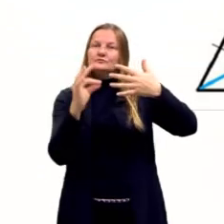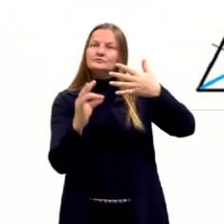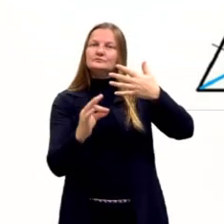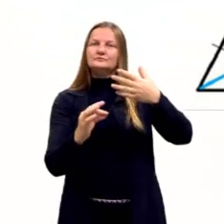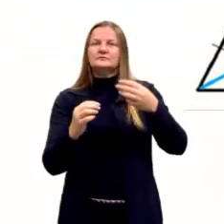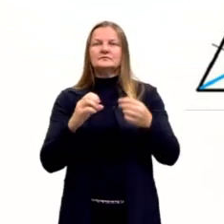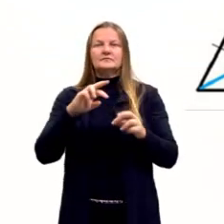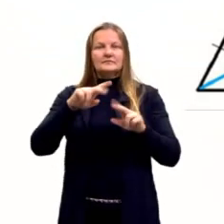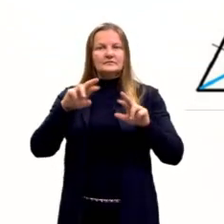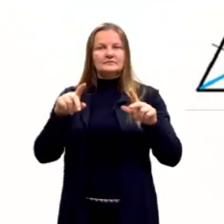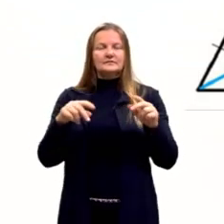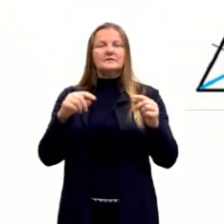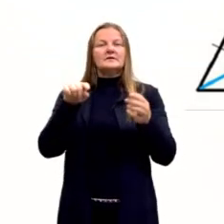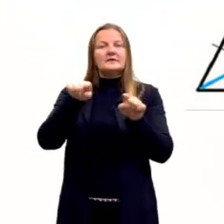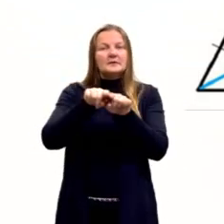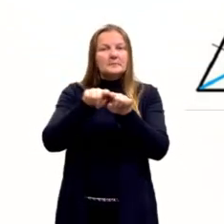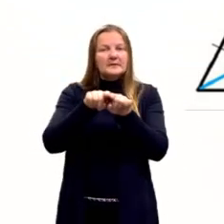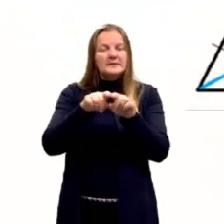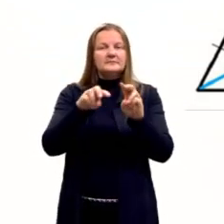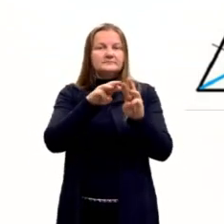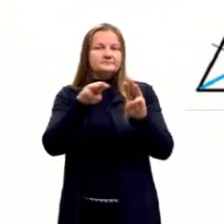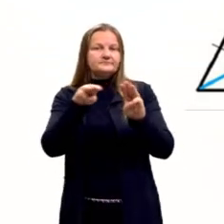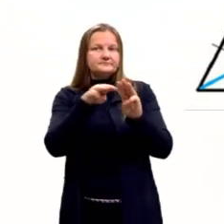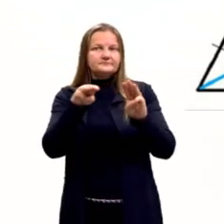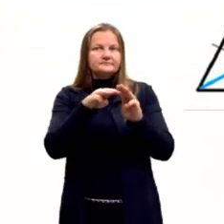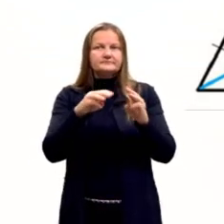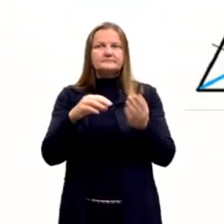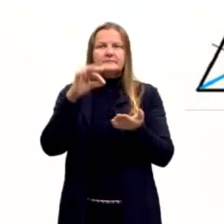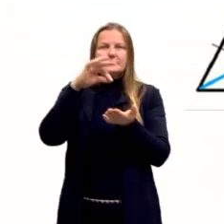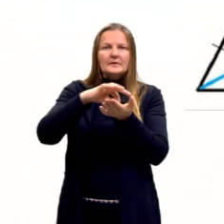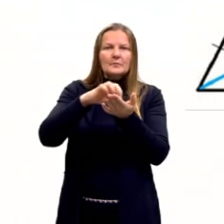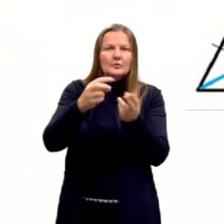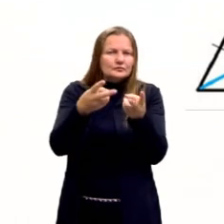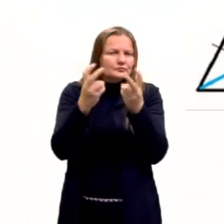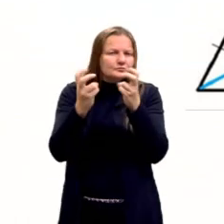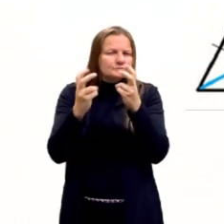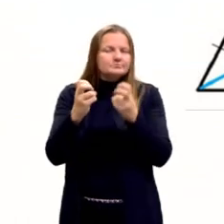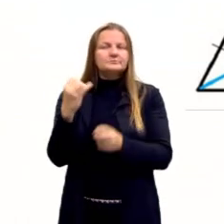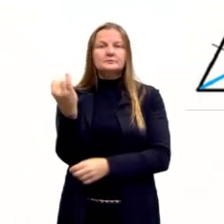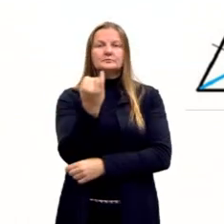vimos, e também a mediatriz. Então, todos os pontos notáveis.